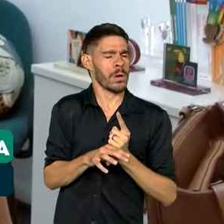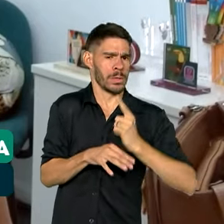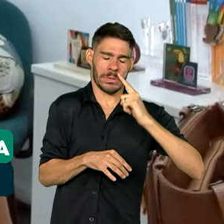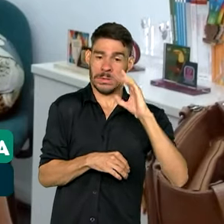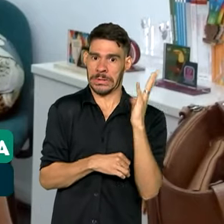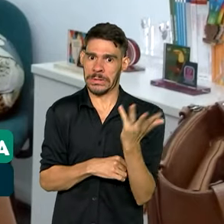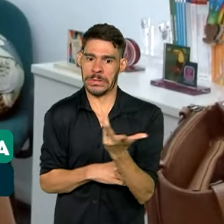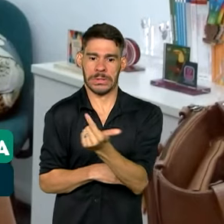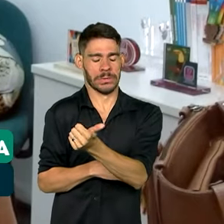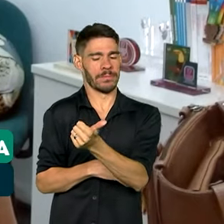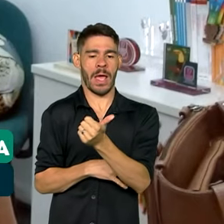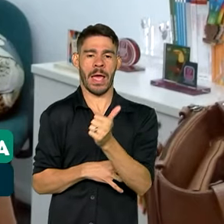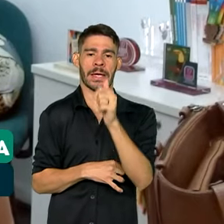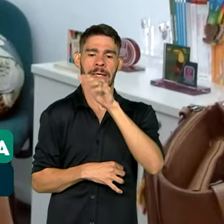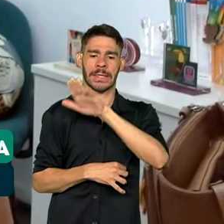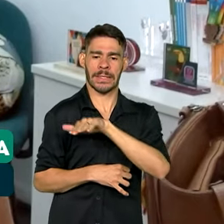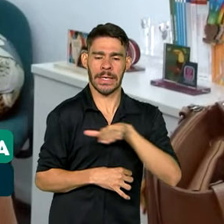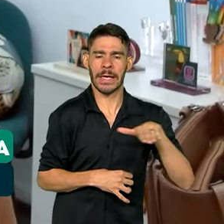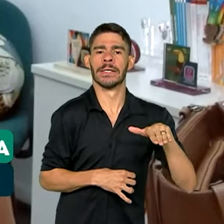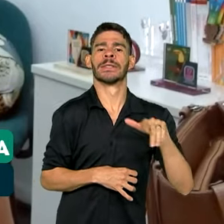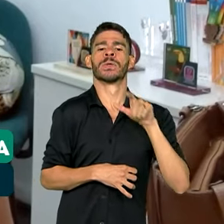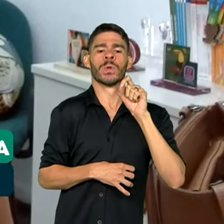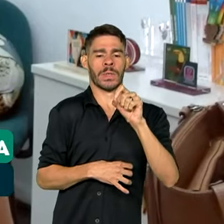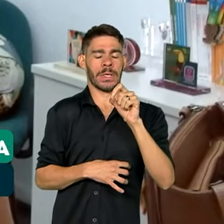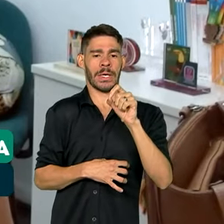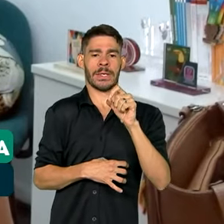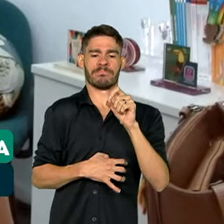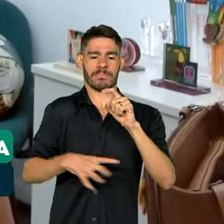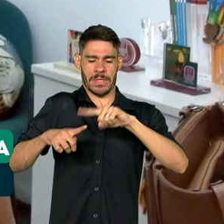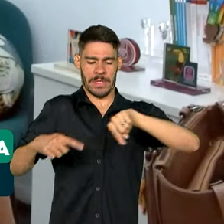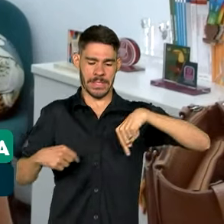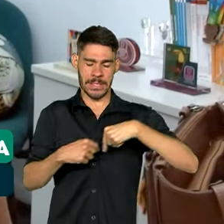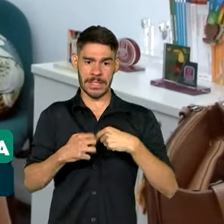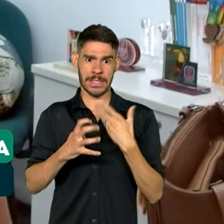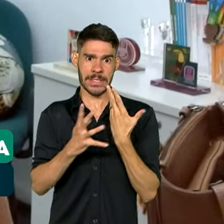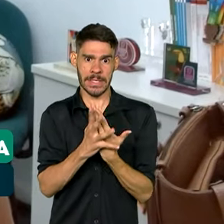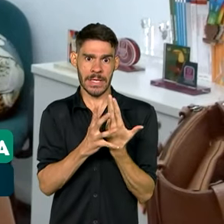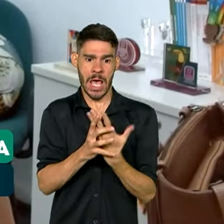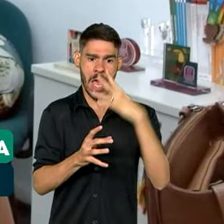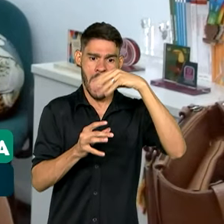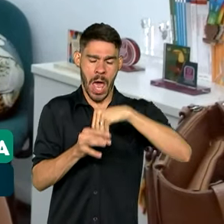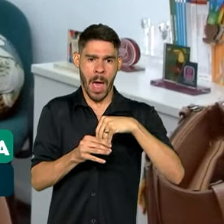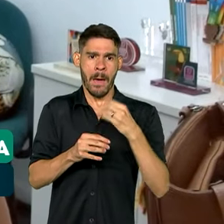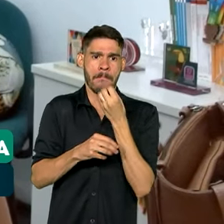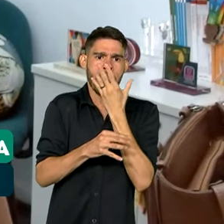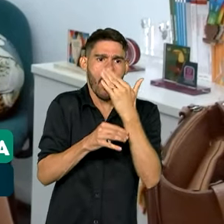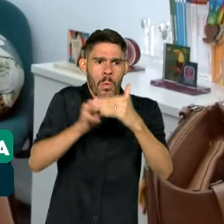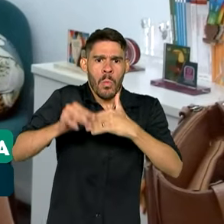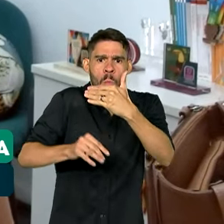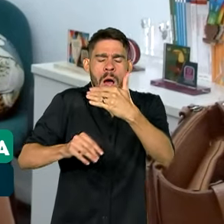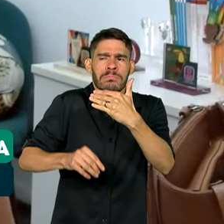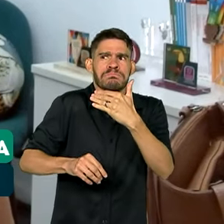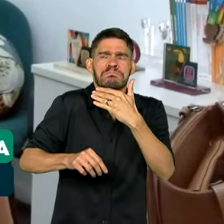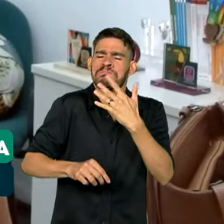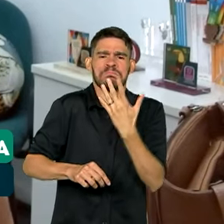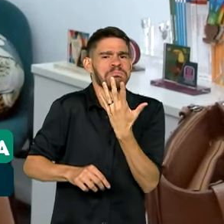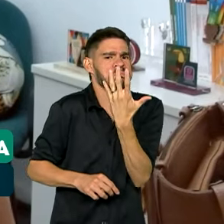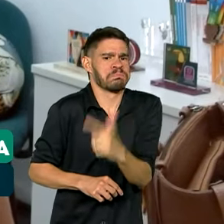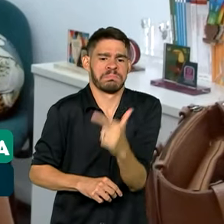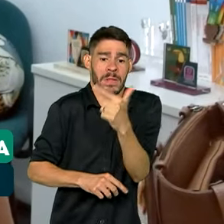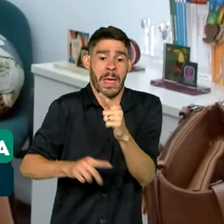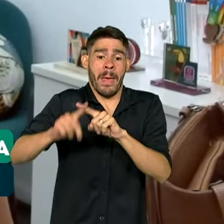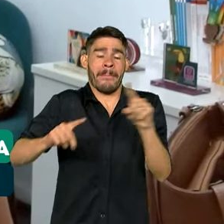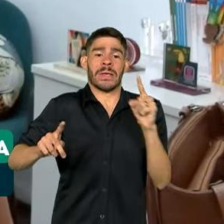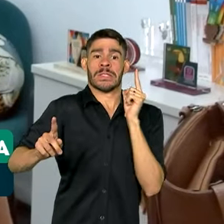excepcionais. Crianças que, até então, dentro da sala de aula, não têm um bom desenvolvimento na matéria, mas que